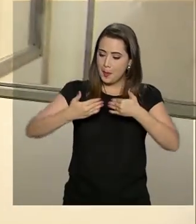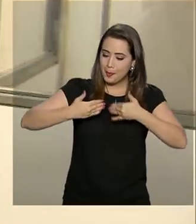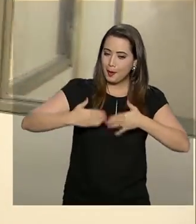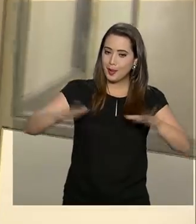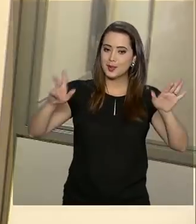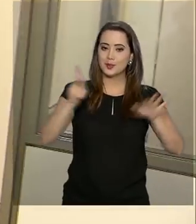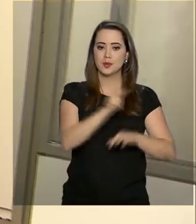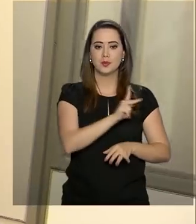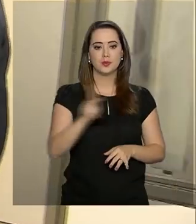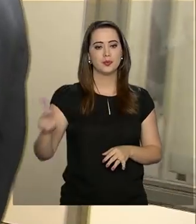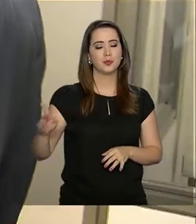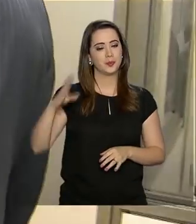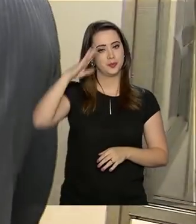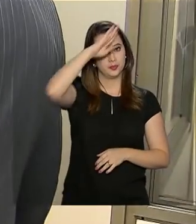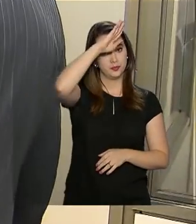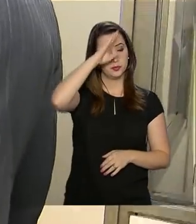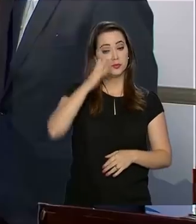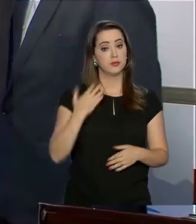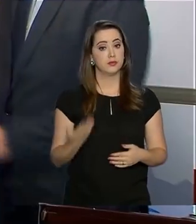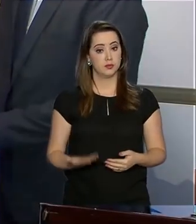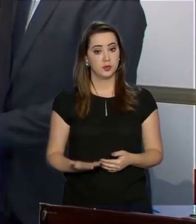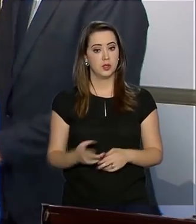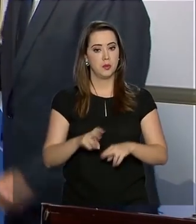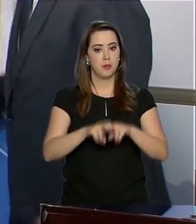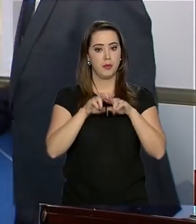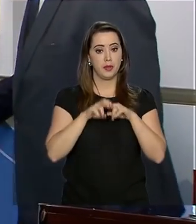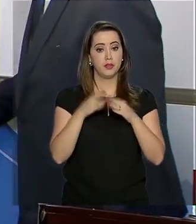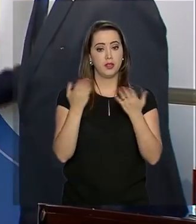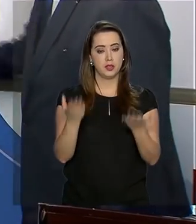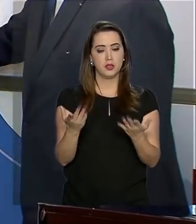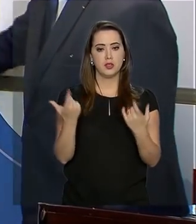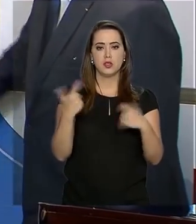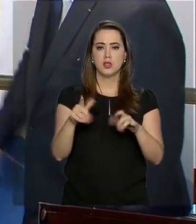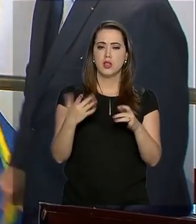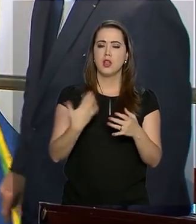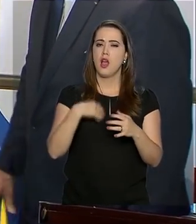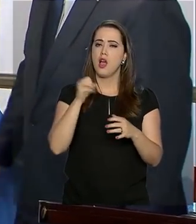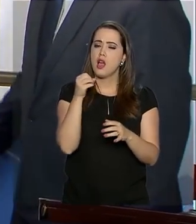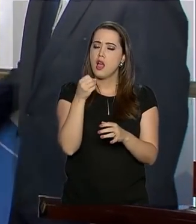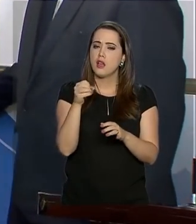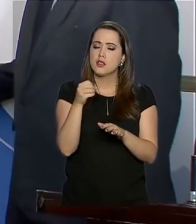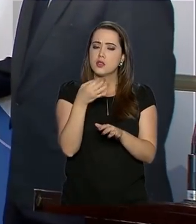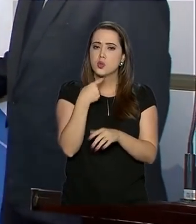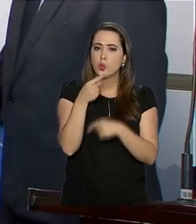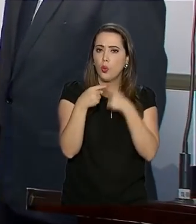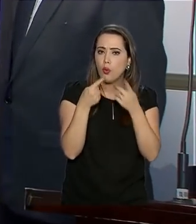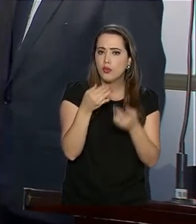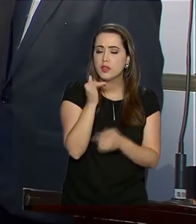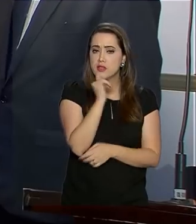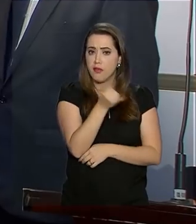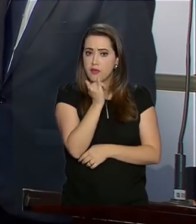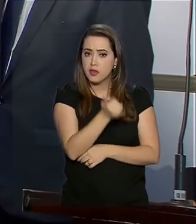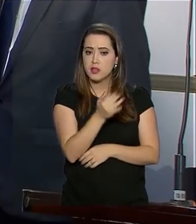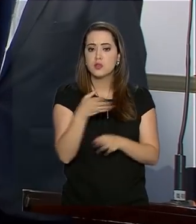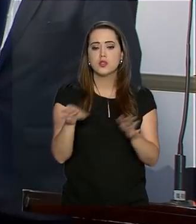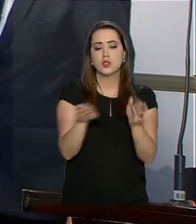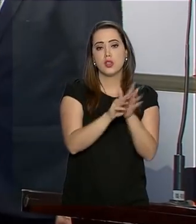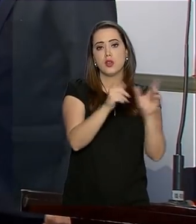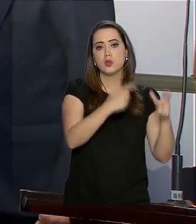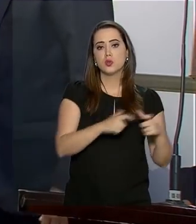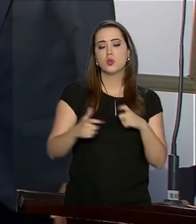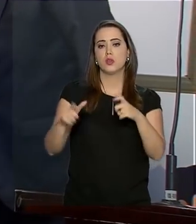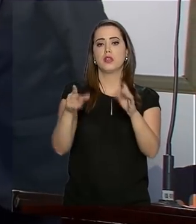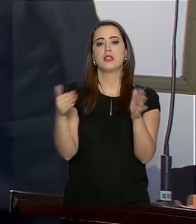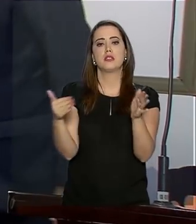inaugurado pelo presidente Jair Bolsonaro. Por meio dele, as manifestações vão chegar aos órgãos competentes e